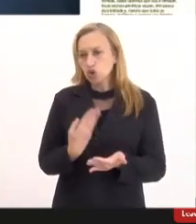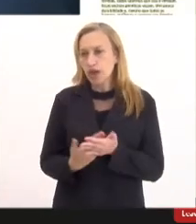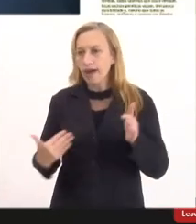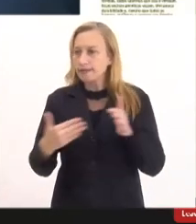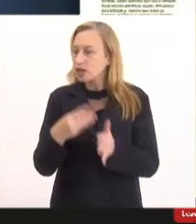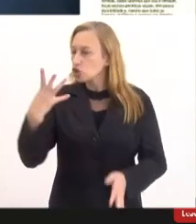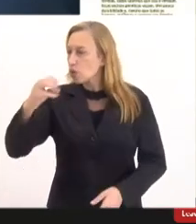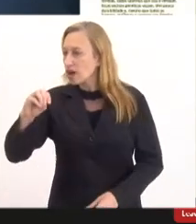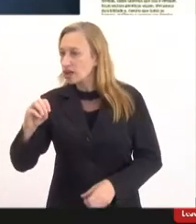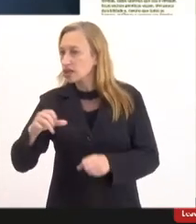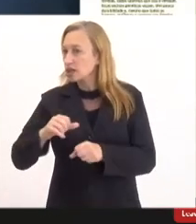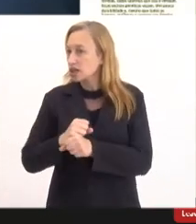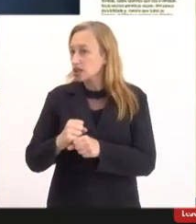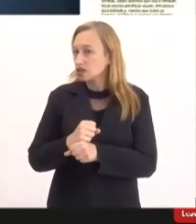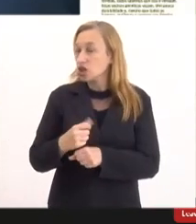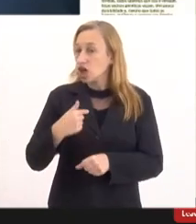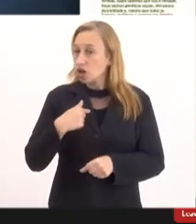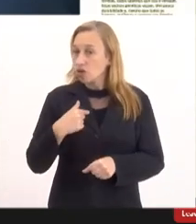eu tive carteira de estudante